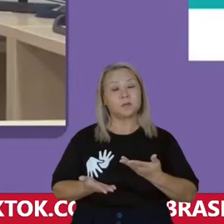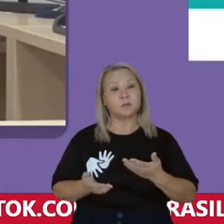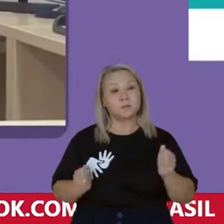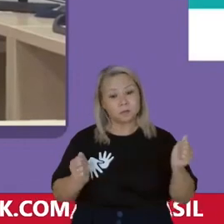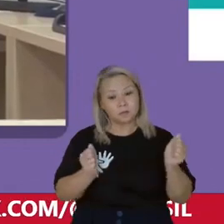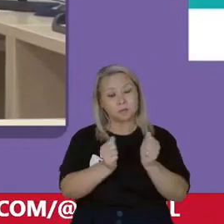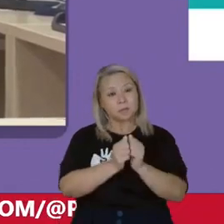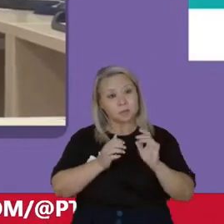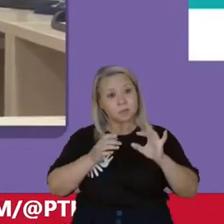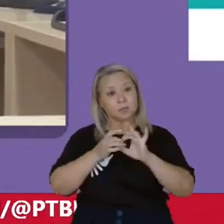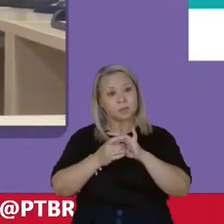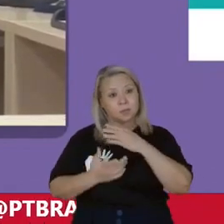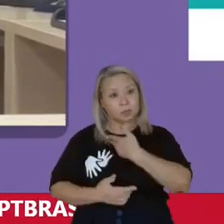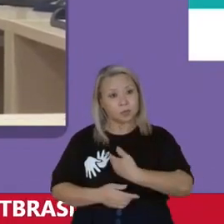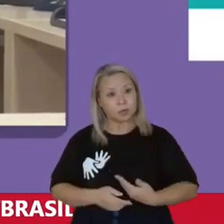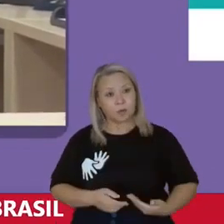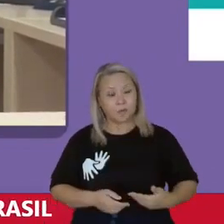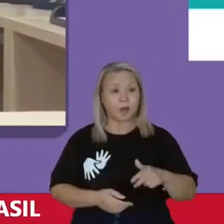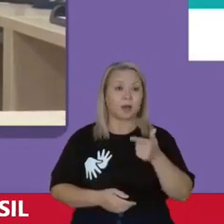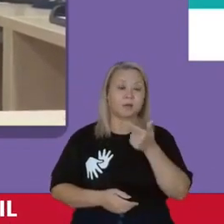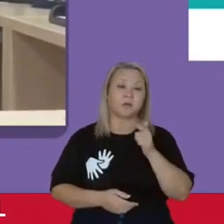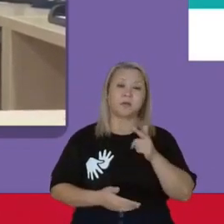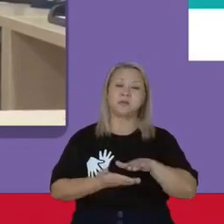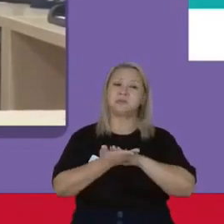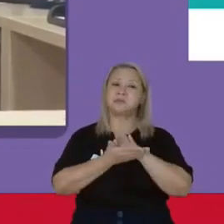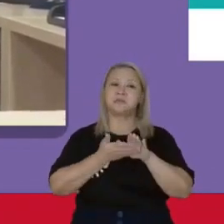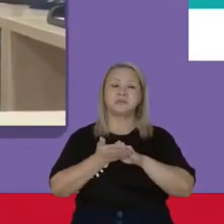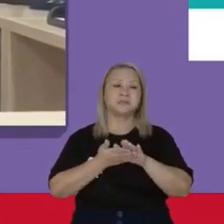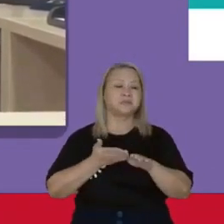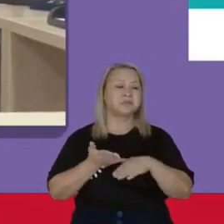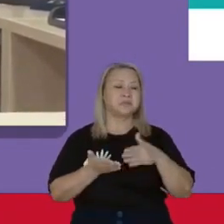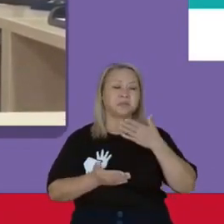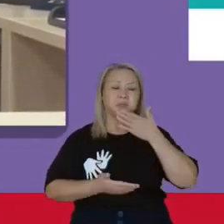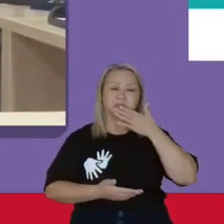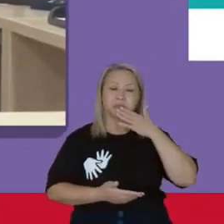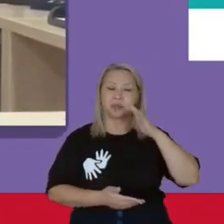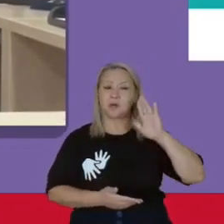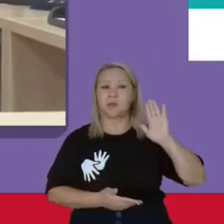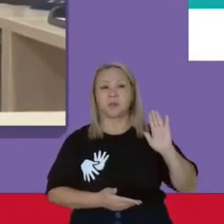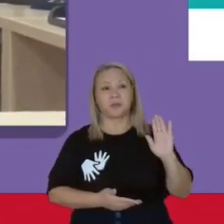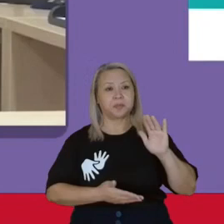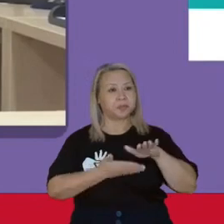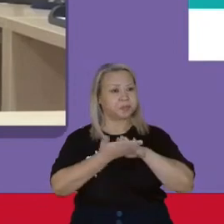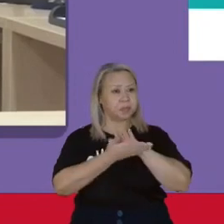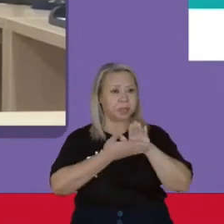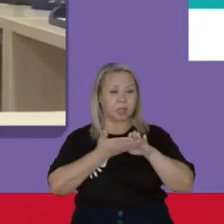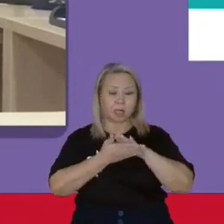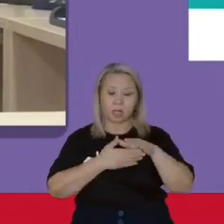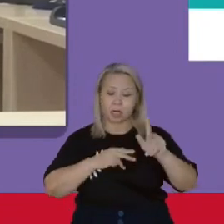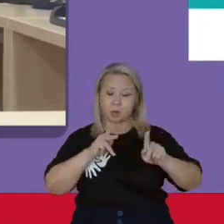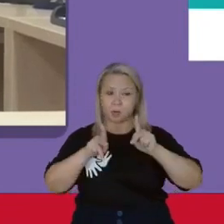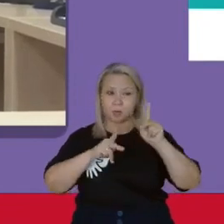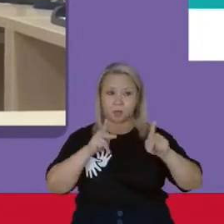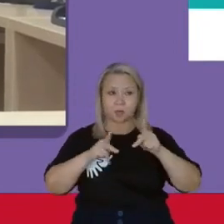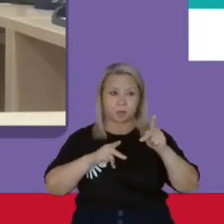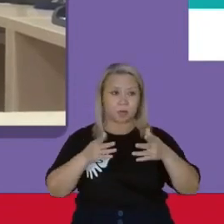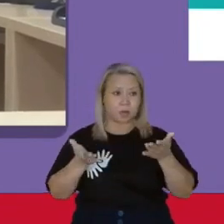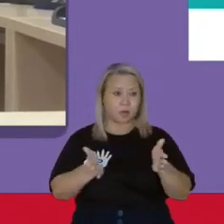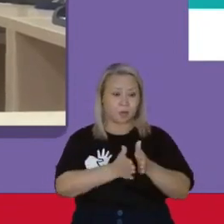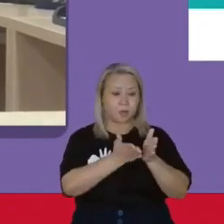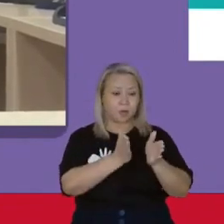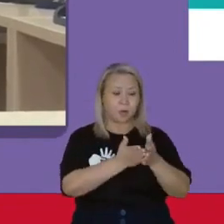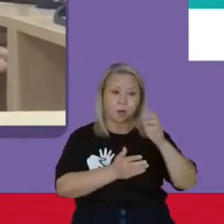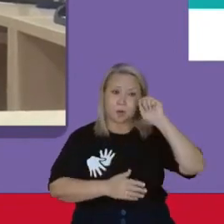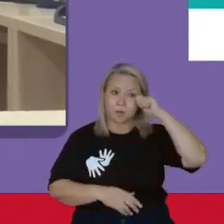governo Que não tem nenhum compromisso Com a população pobre e